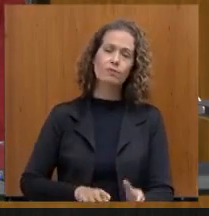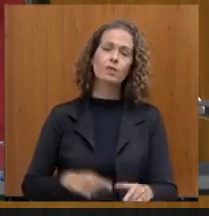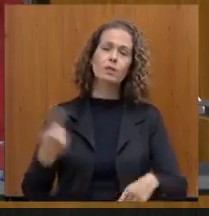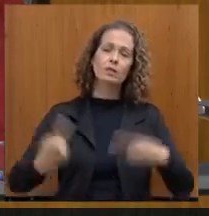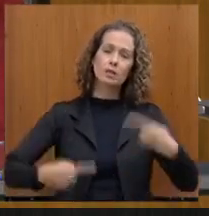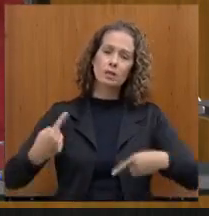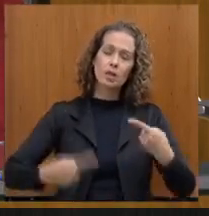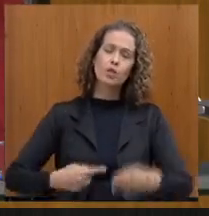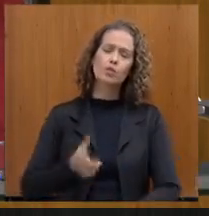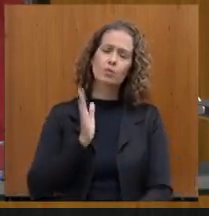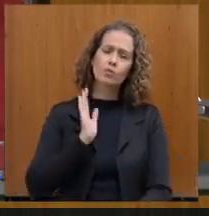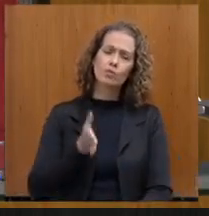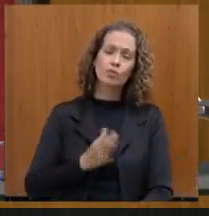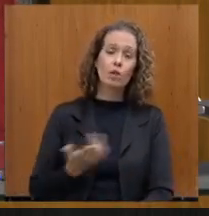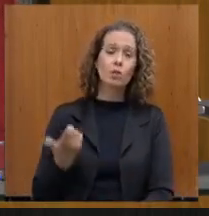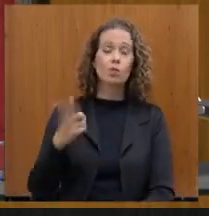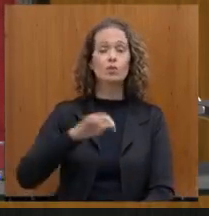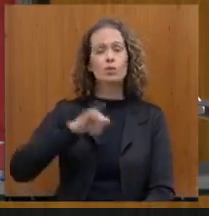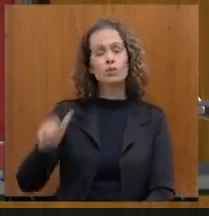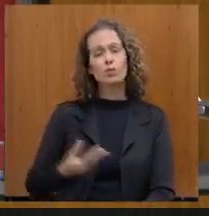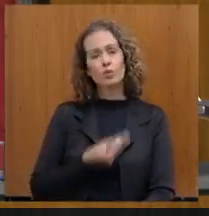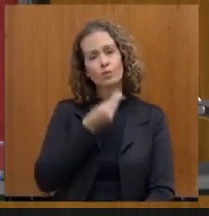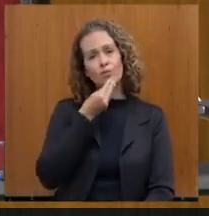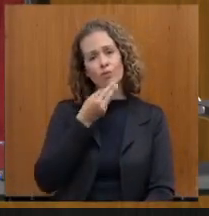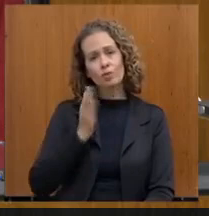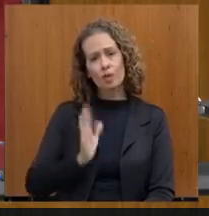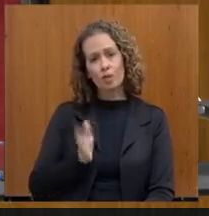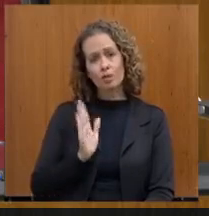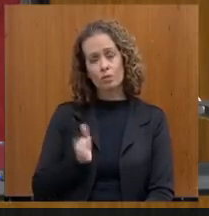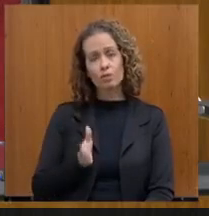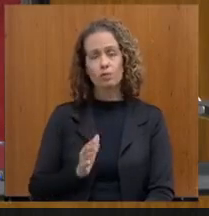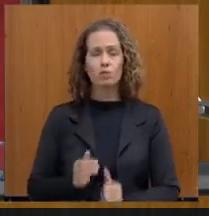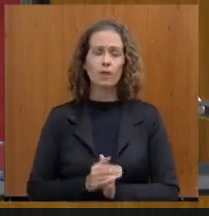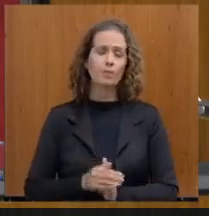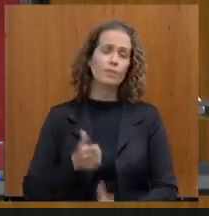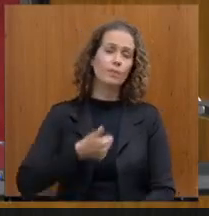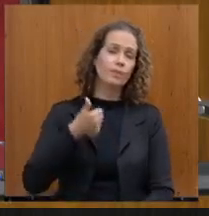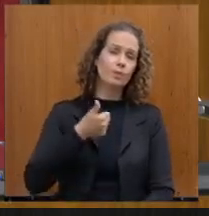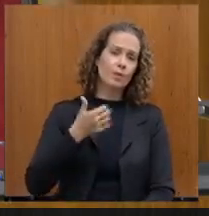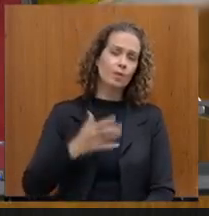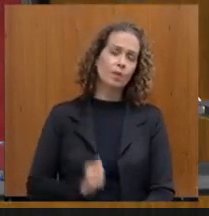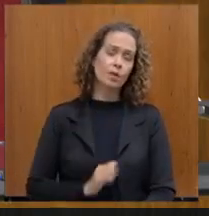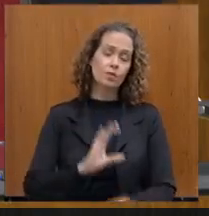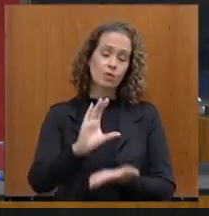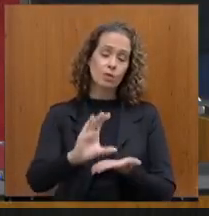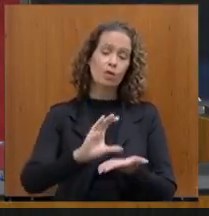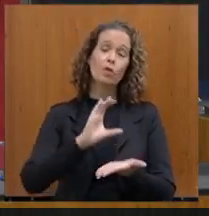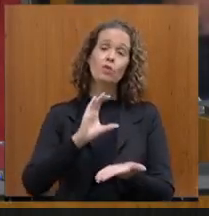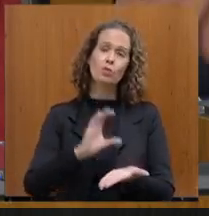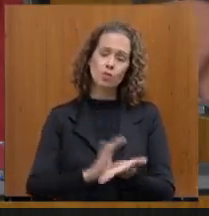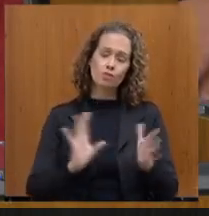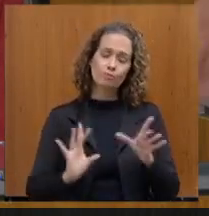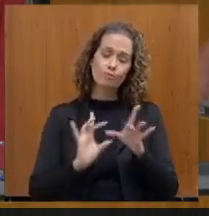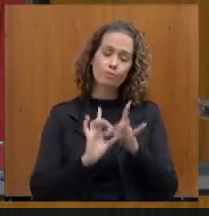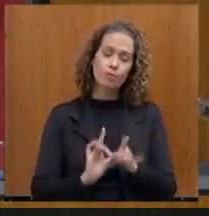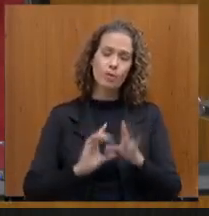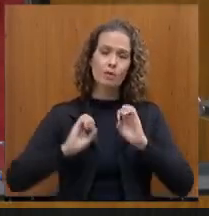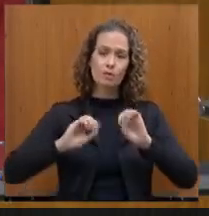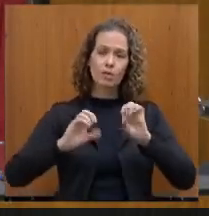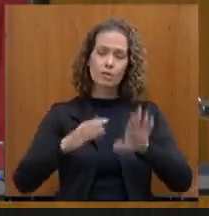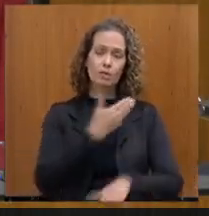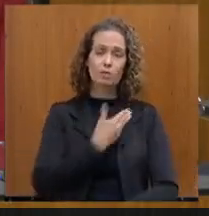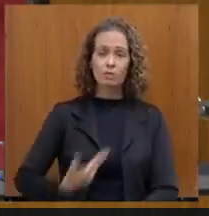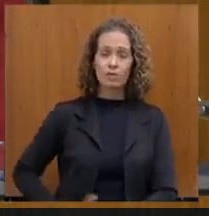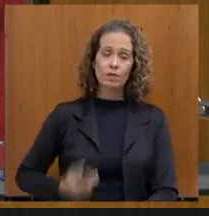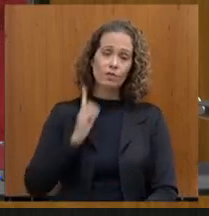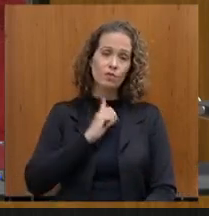fizemos em outras oportunidades. Em relação, primeiro, aos recursos vinculados da educação. O governo de Minas, em